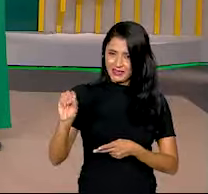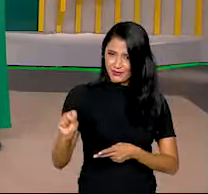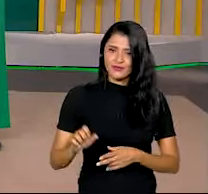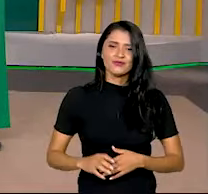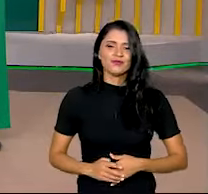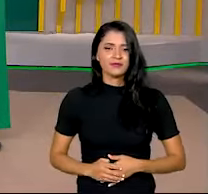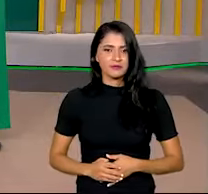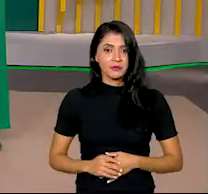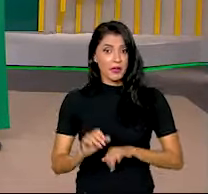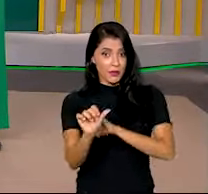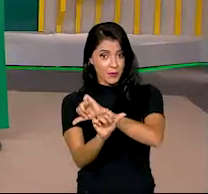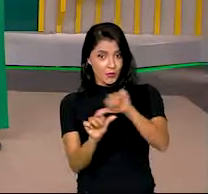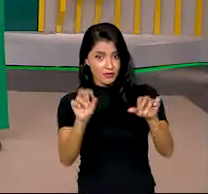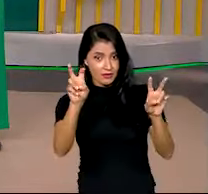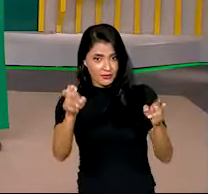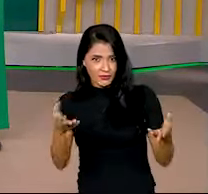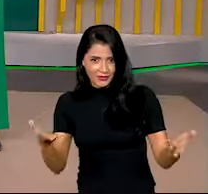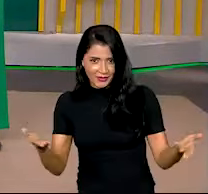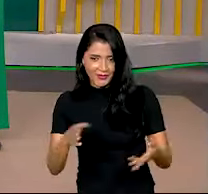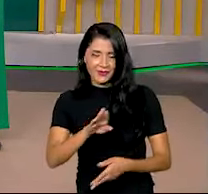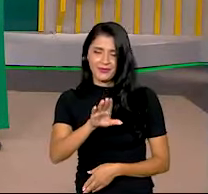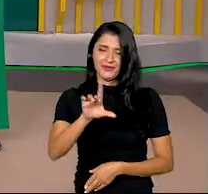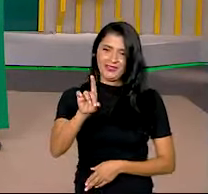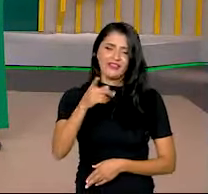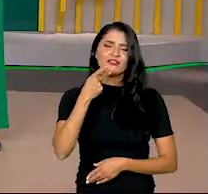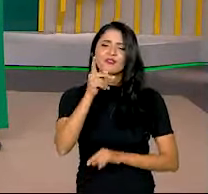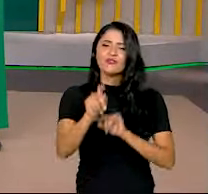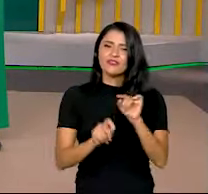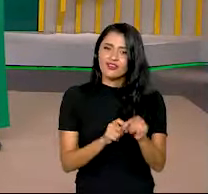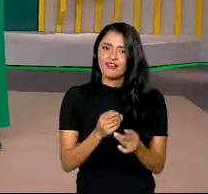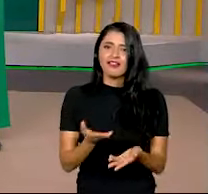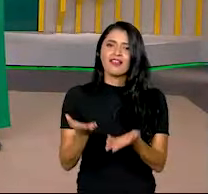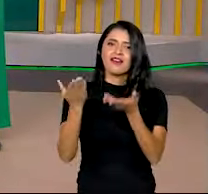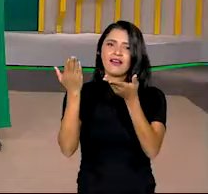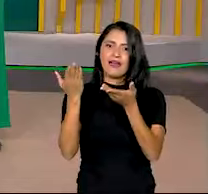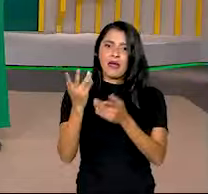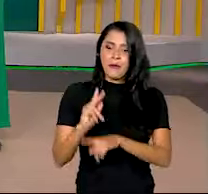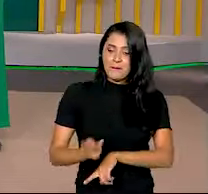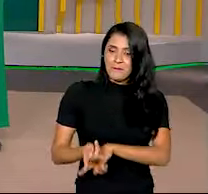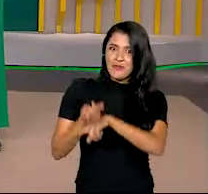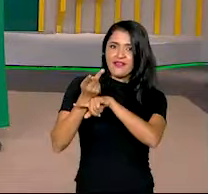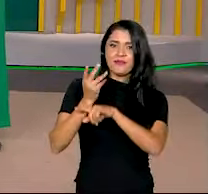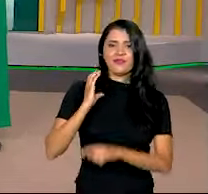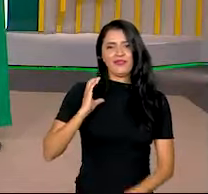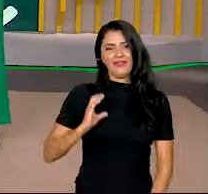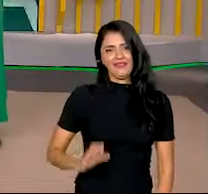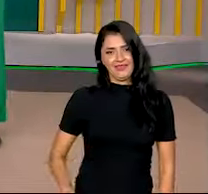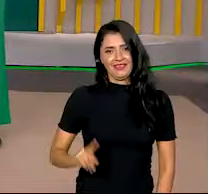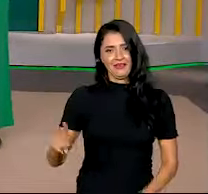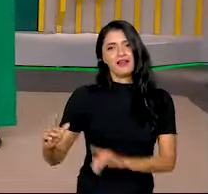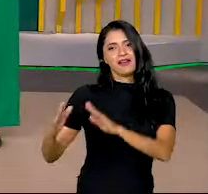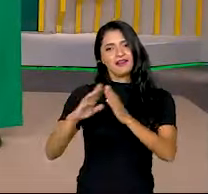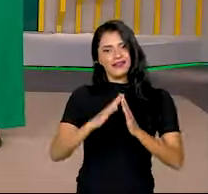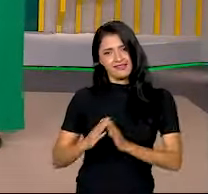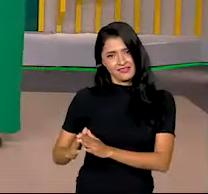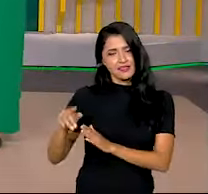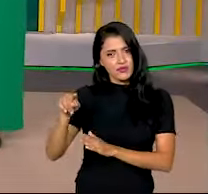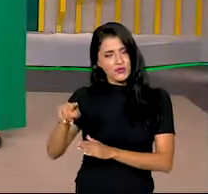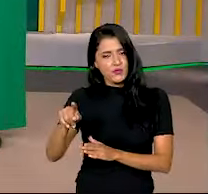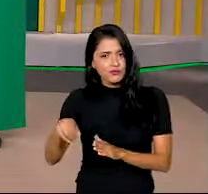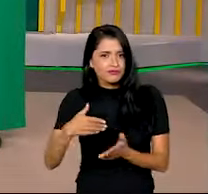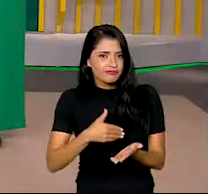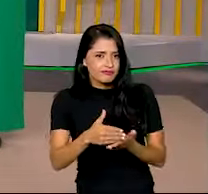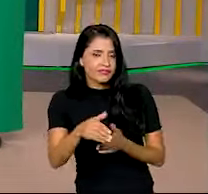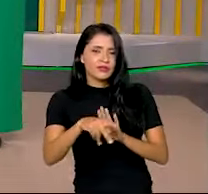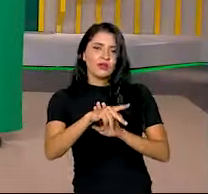Vamos mudar de assunto aqui no Brasil em Dia agora, Ana, vamos falar do Prêmio Cidadania na Periferia, uma iniciativa do